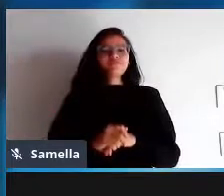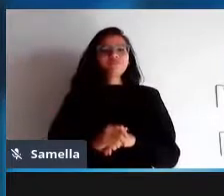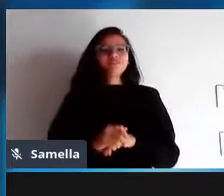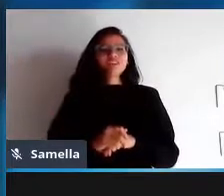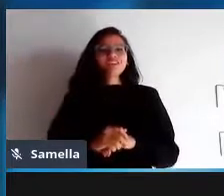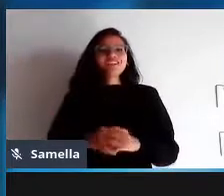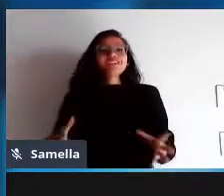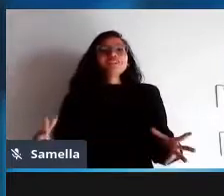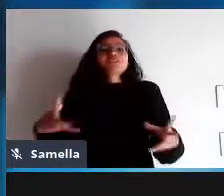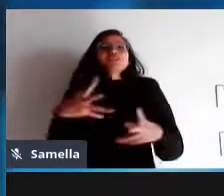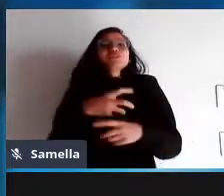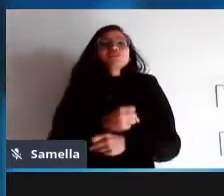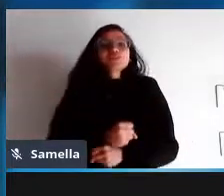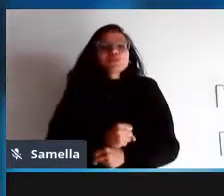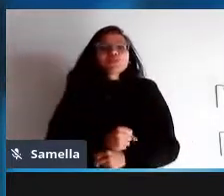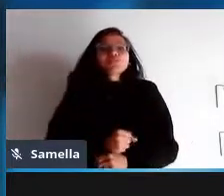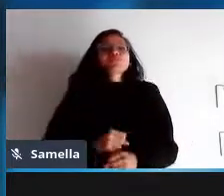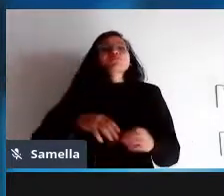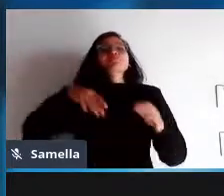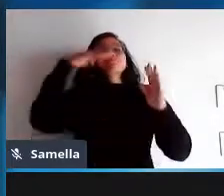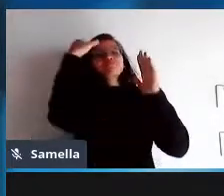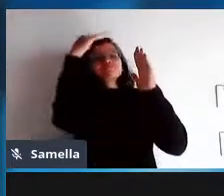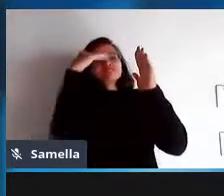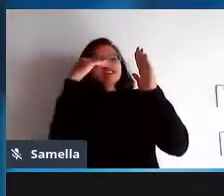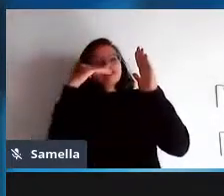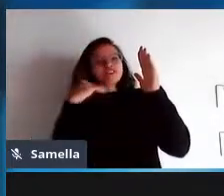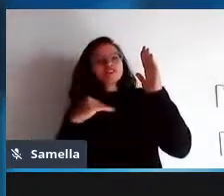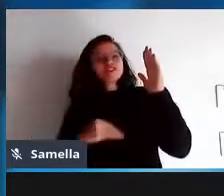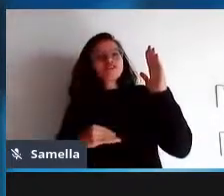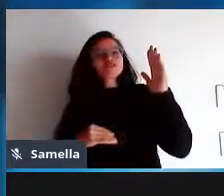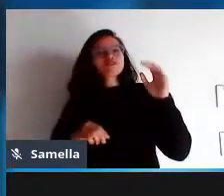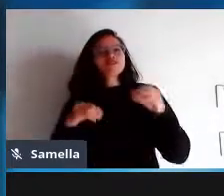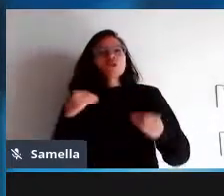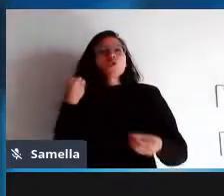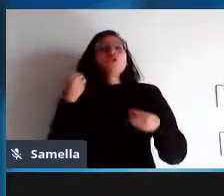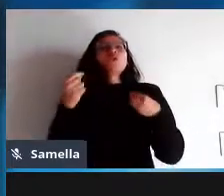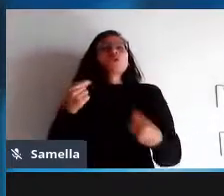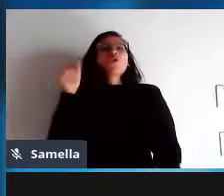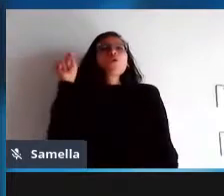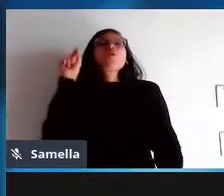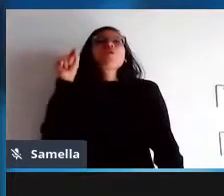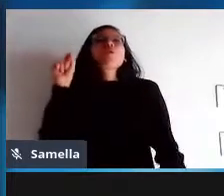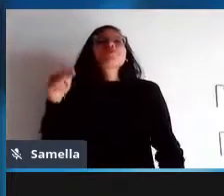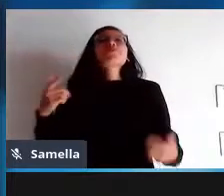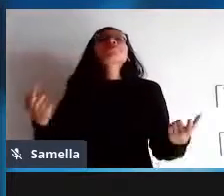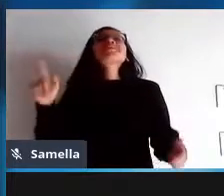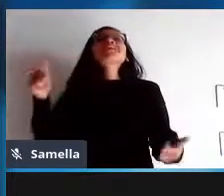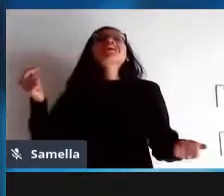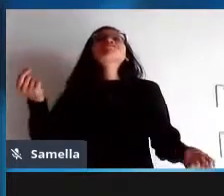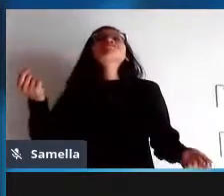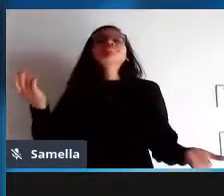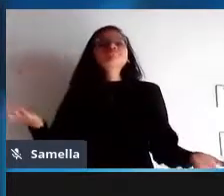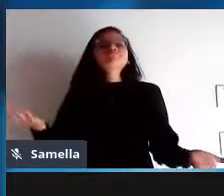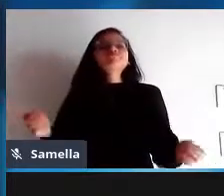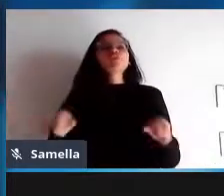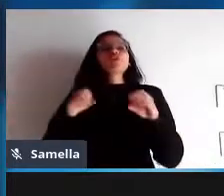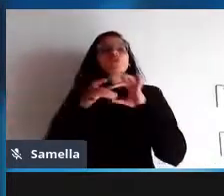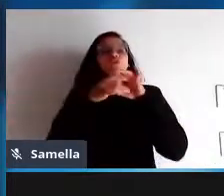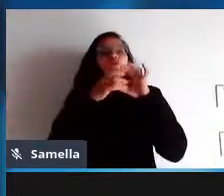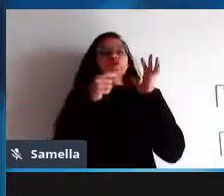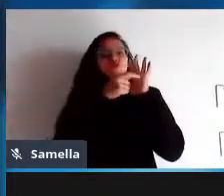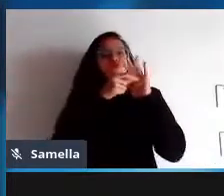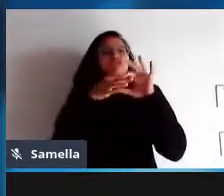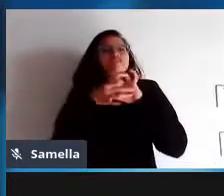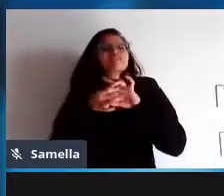apanhado de coisas que é o software livre seja efetivo na sua tarefa tá certo o mais importante